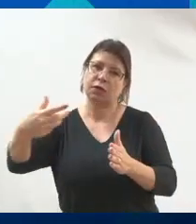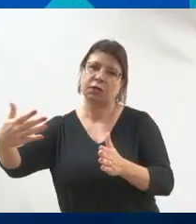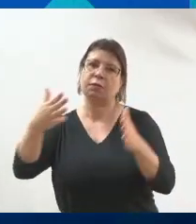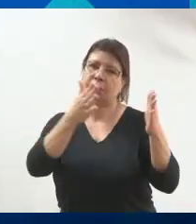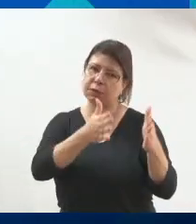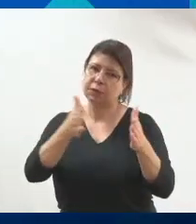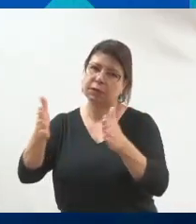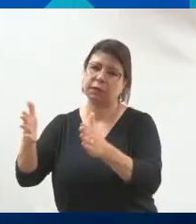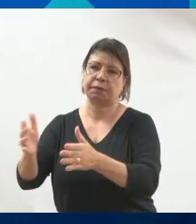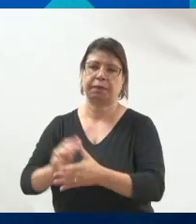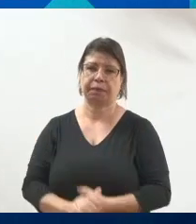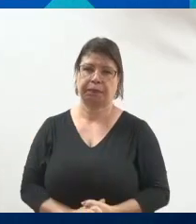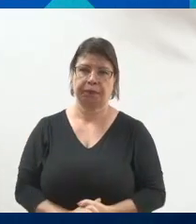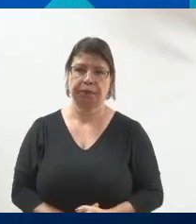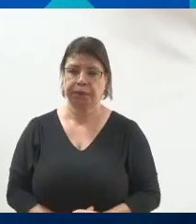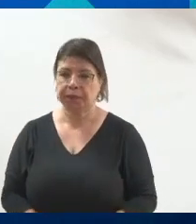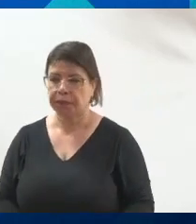vocês.